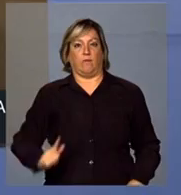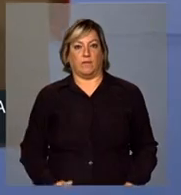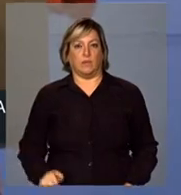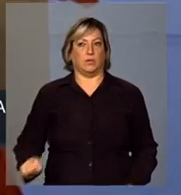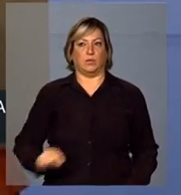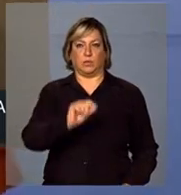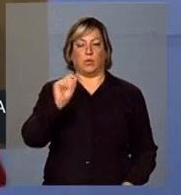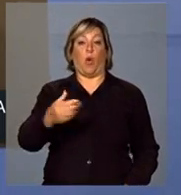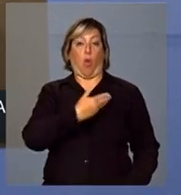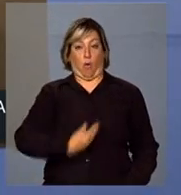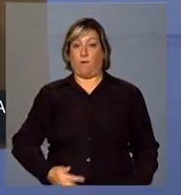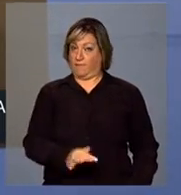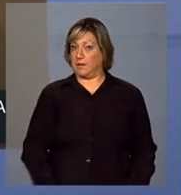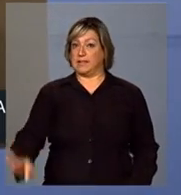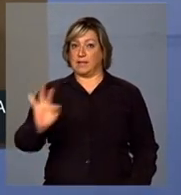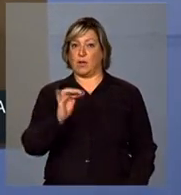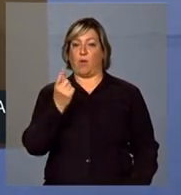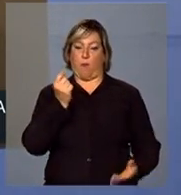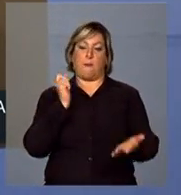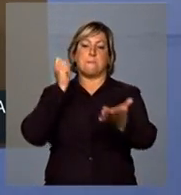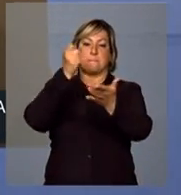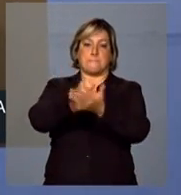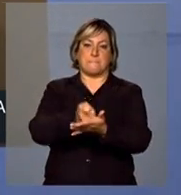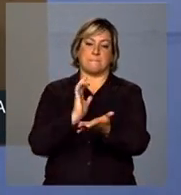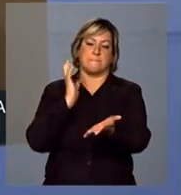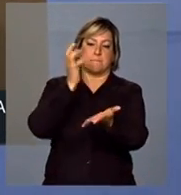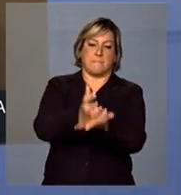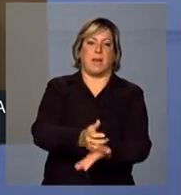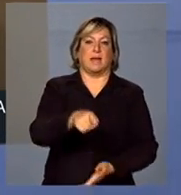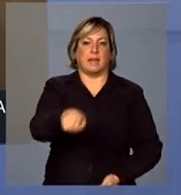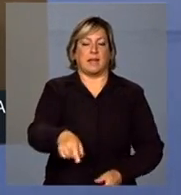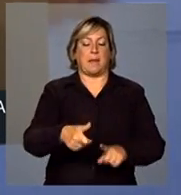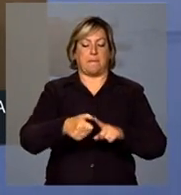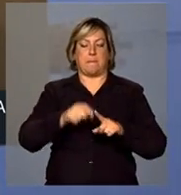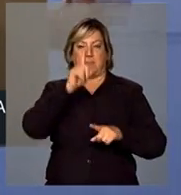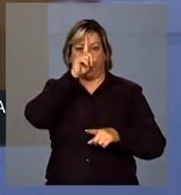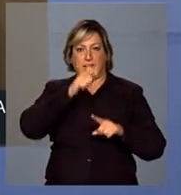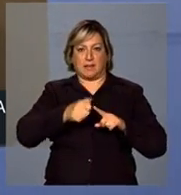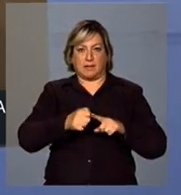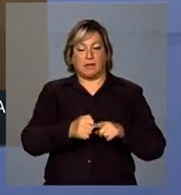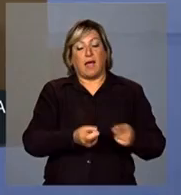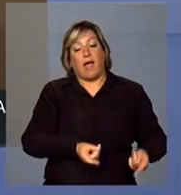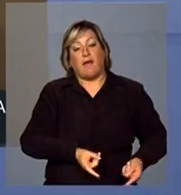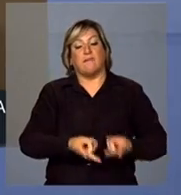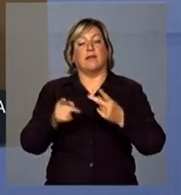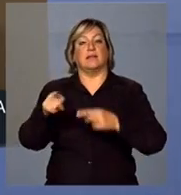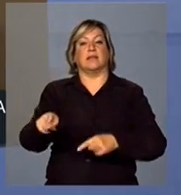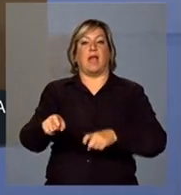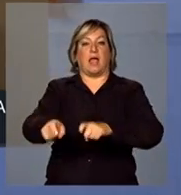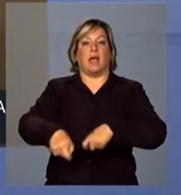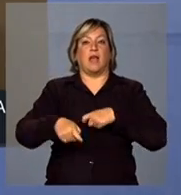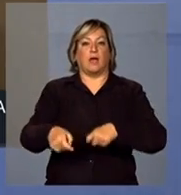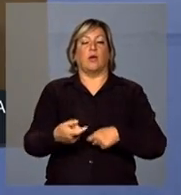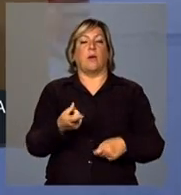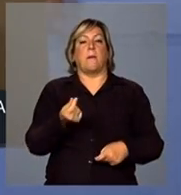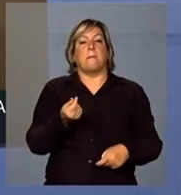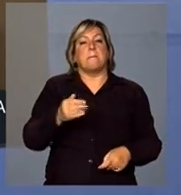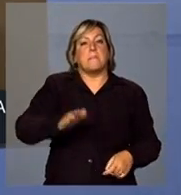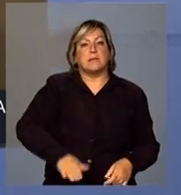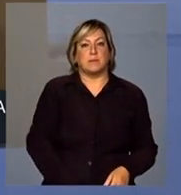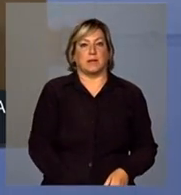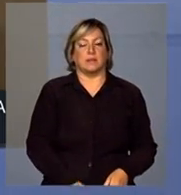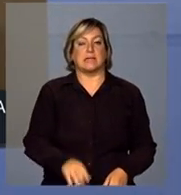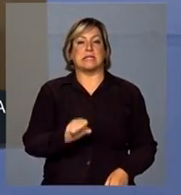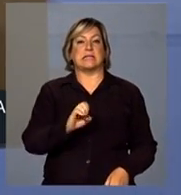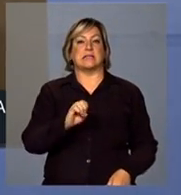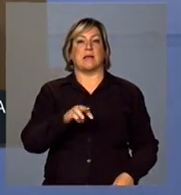federal compra milho e vende para o agricultor a um preço mais baixo, para o agricultor do